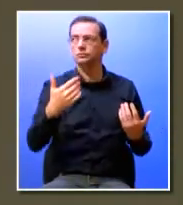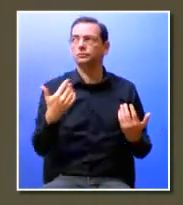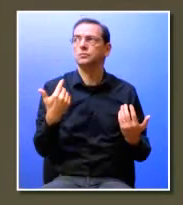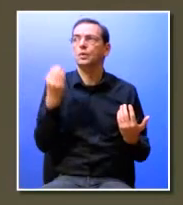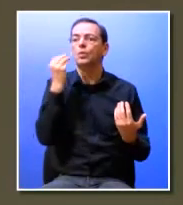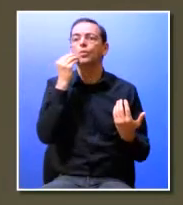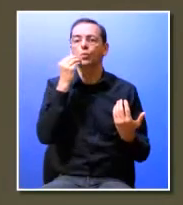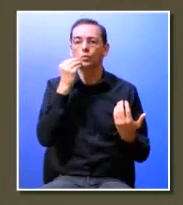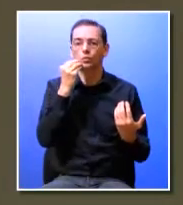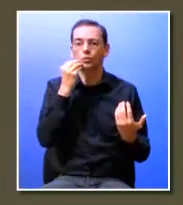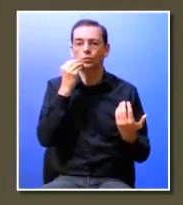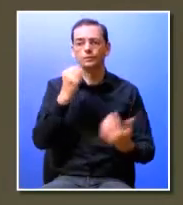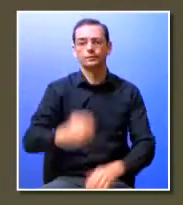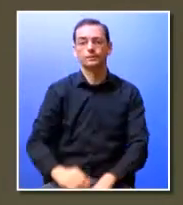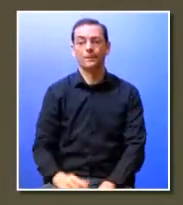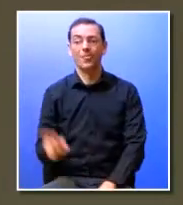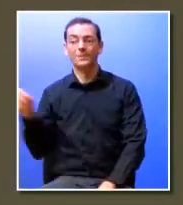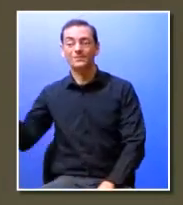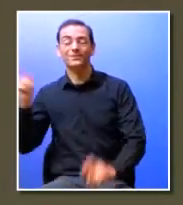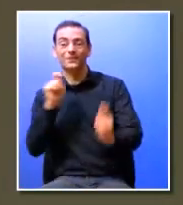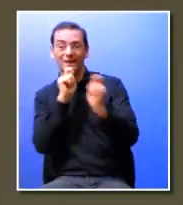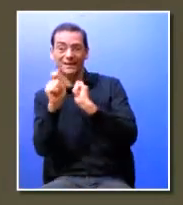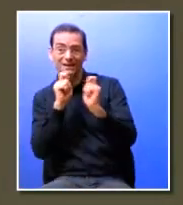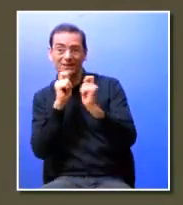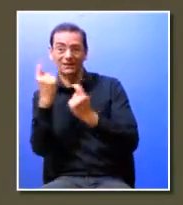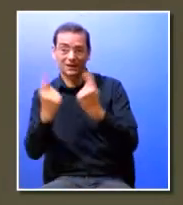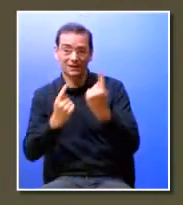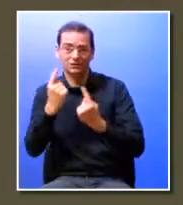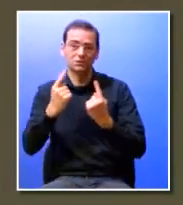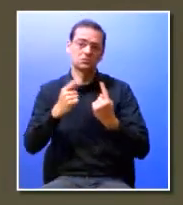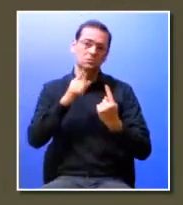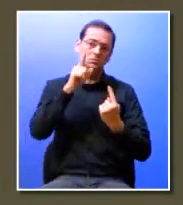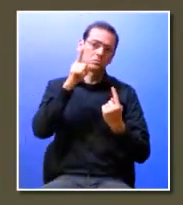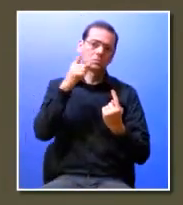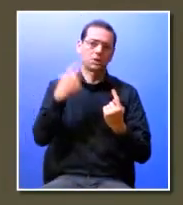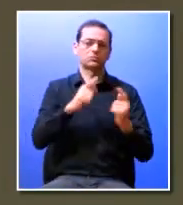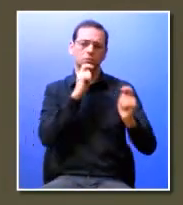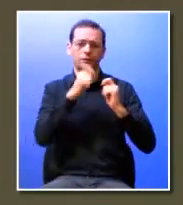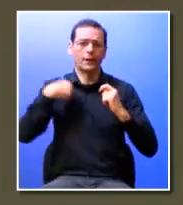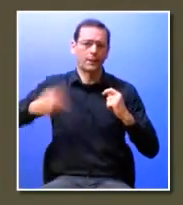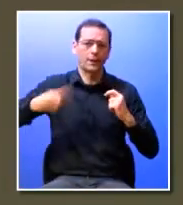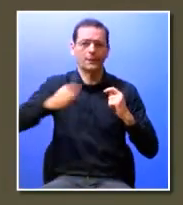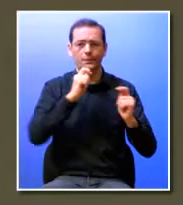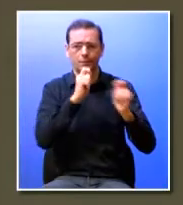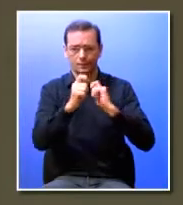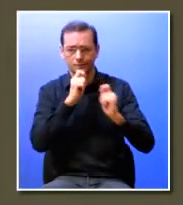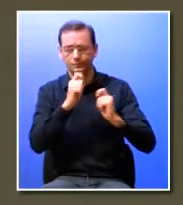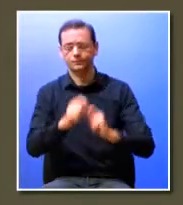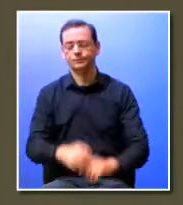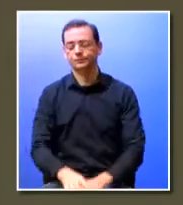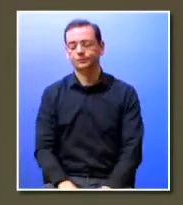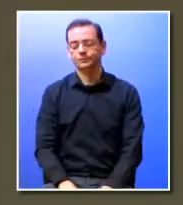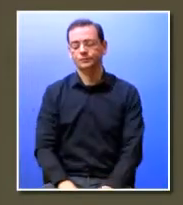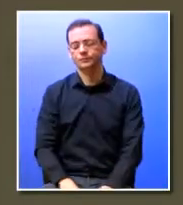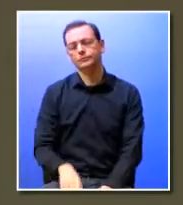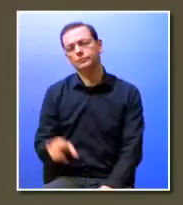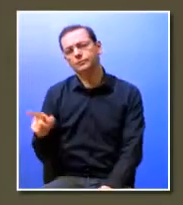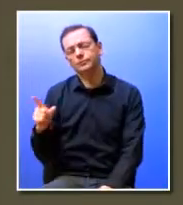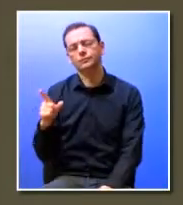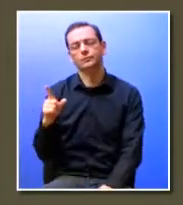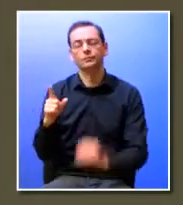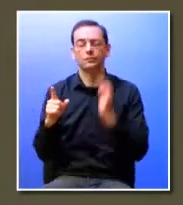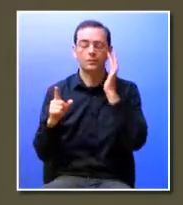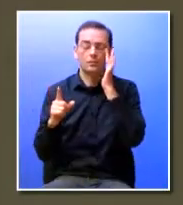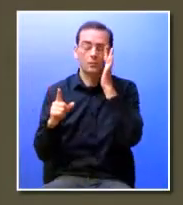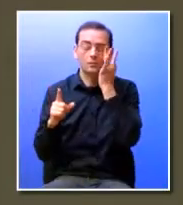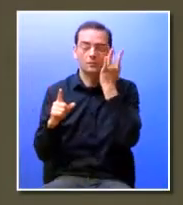isto eu quando faço as minhas entrevistas o meu dia é basicamente a entrevista a pessoas uma das perguntas que eu faço sempre o que é que a faculdade